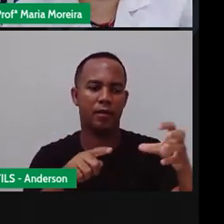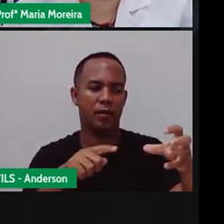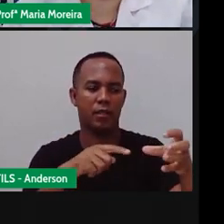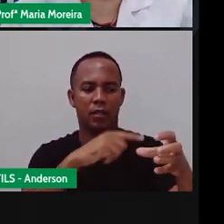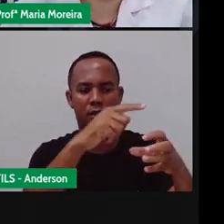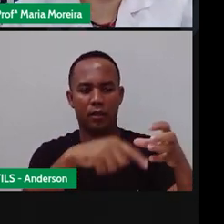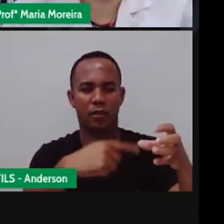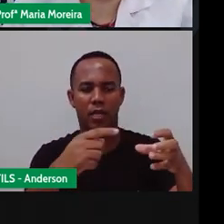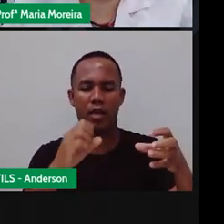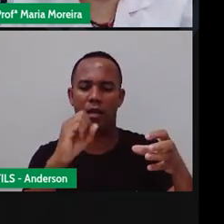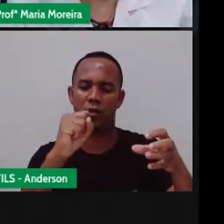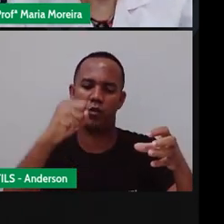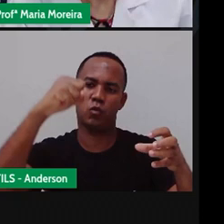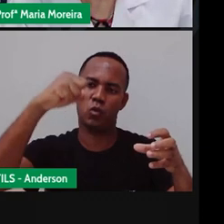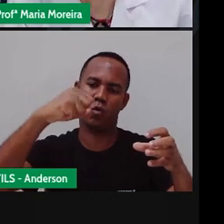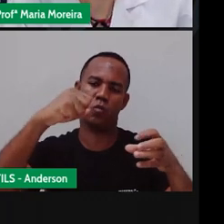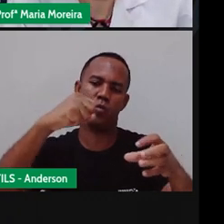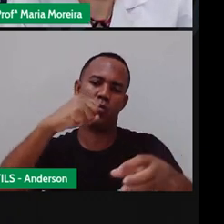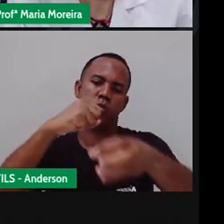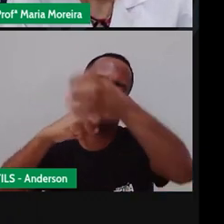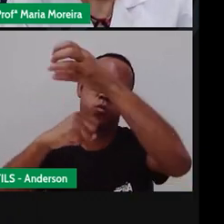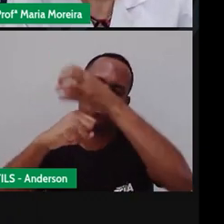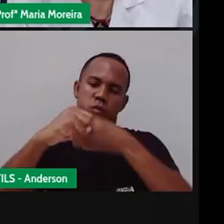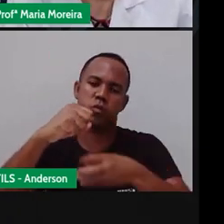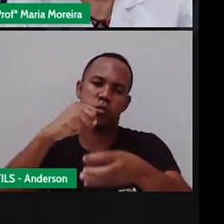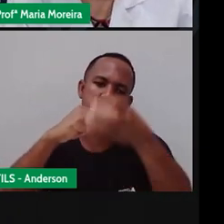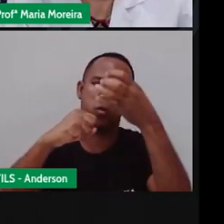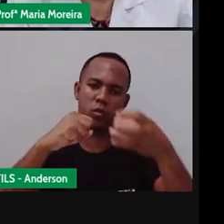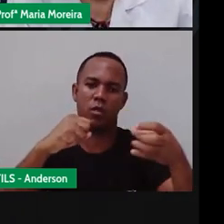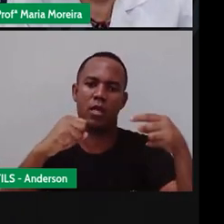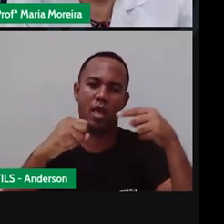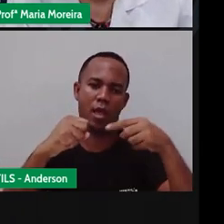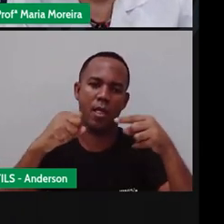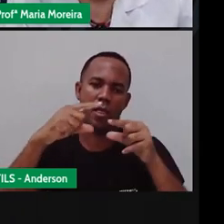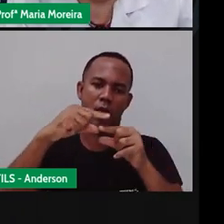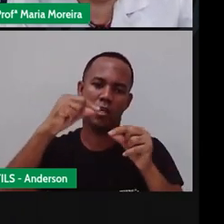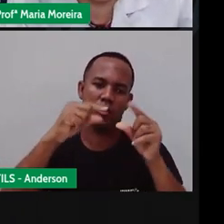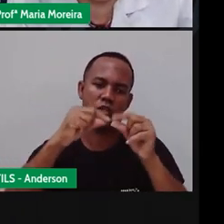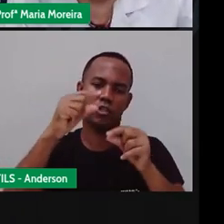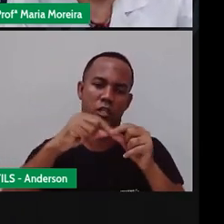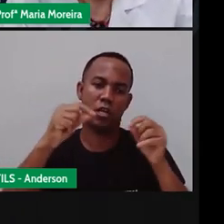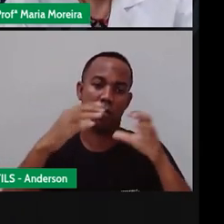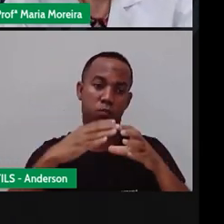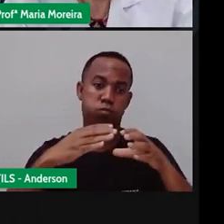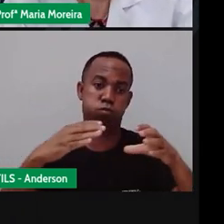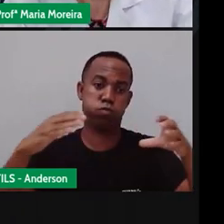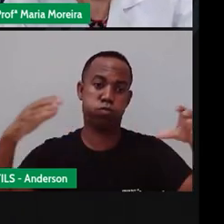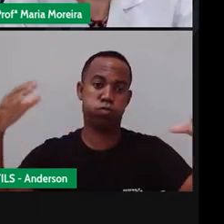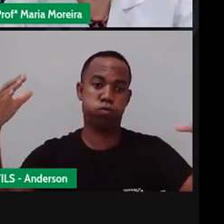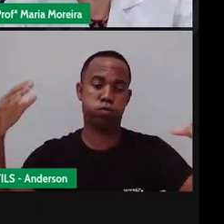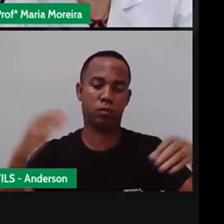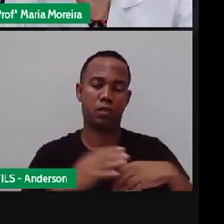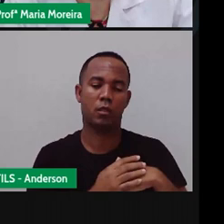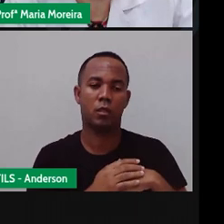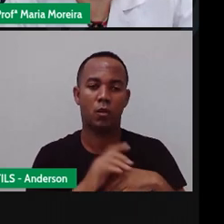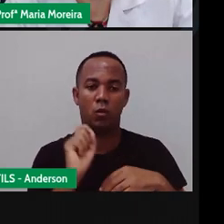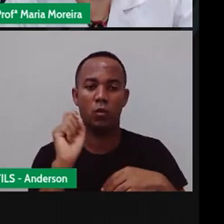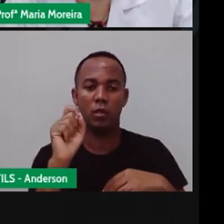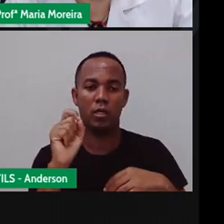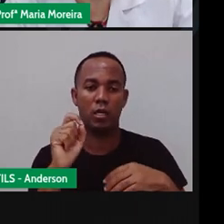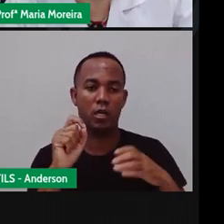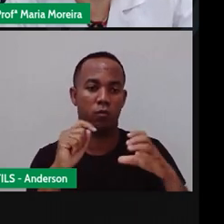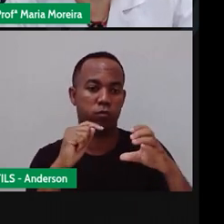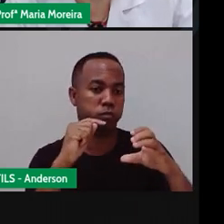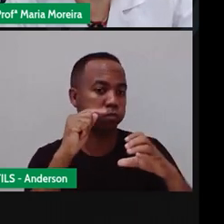Sol o Sol é uma estrela tão grande mas tão grande que para dar a volta ao